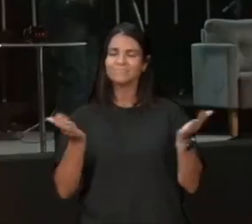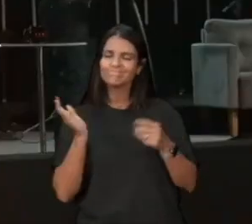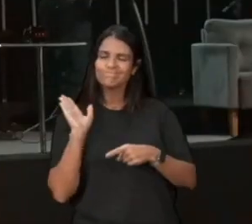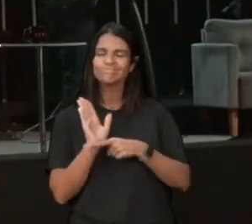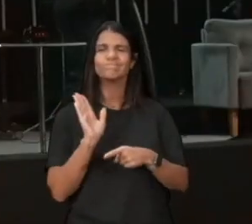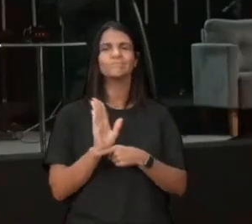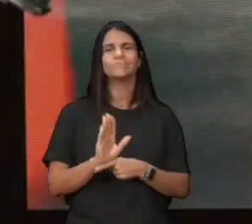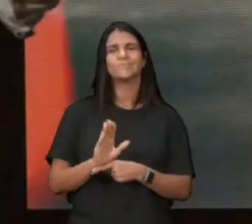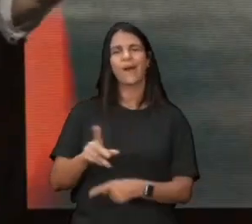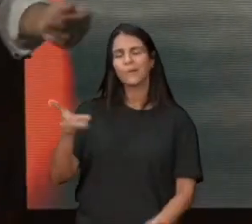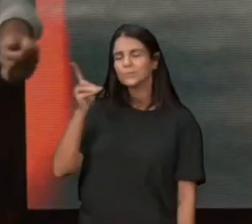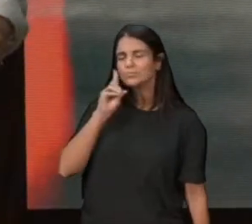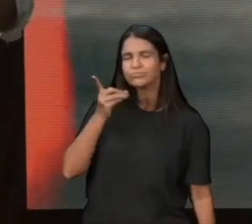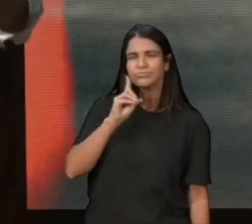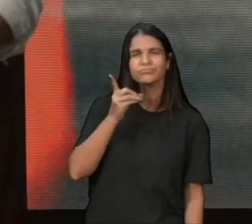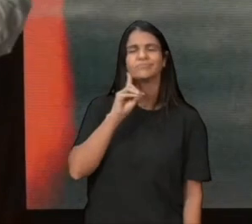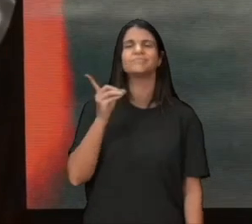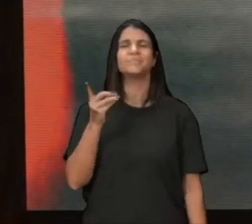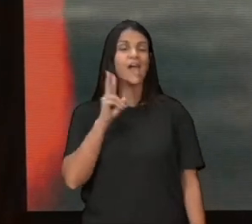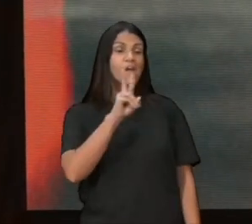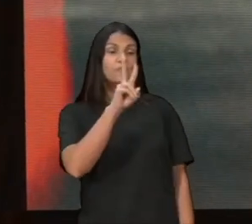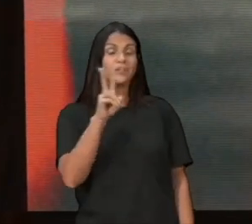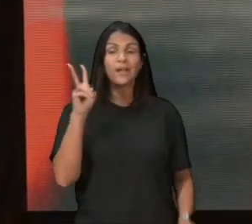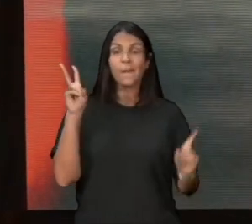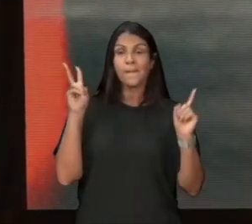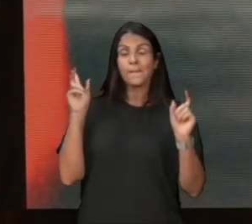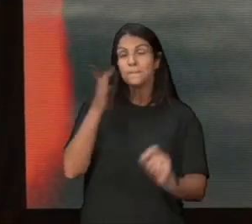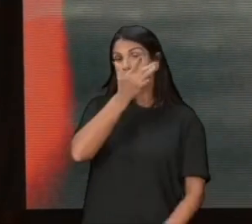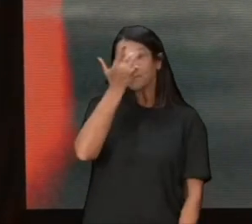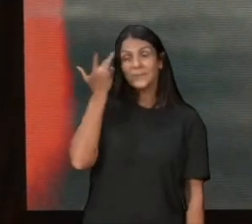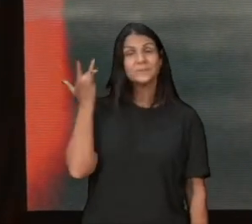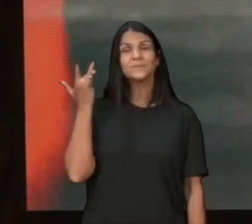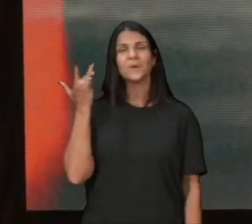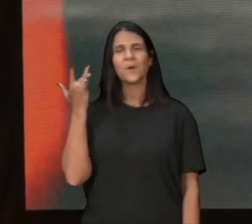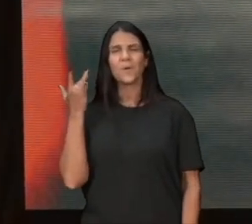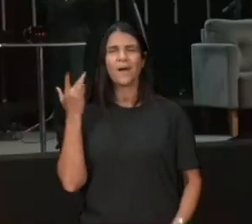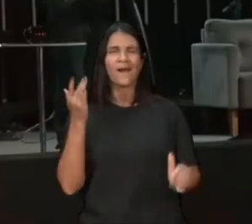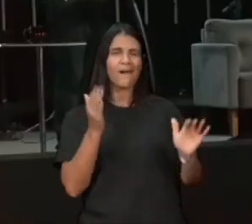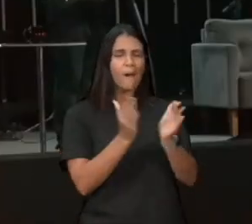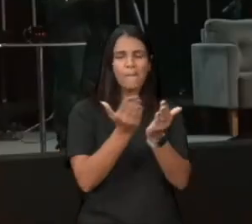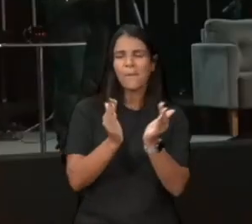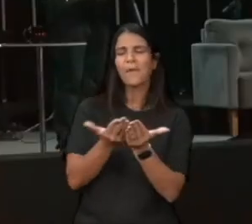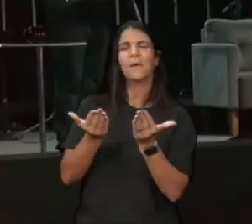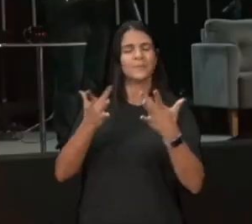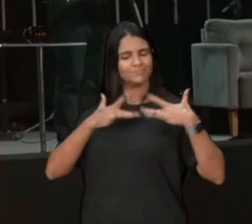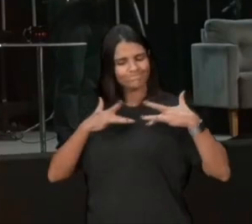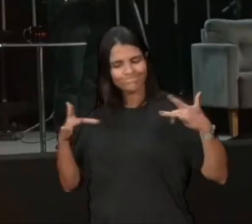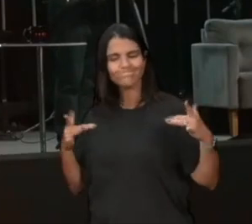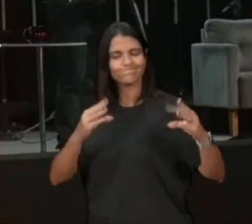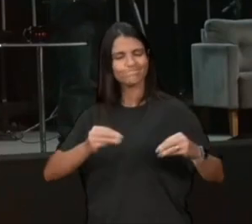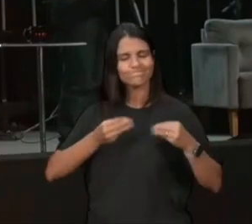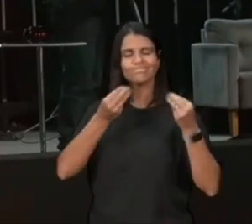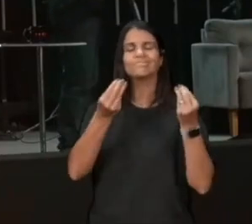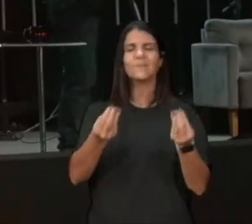inteiro, não podia ver alguém, passando dificuldade, que queria estar perto, pensa em uma pessoa amorosa, de um homem bruto, para um